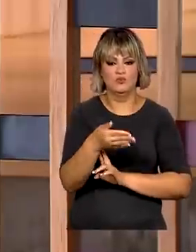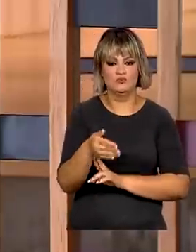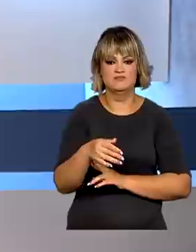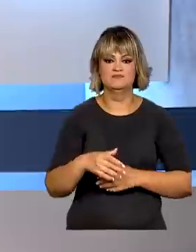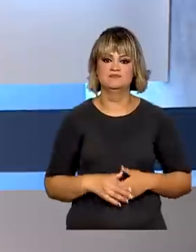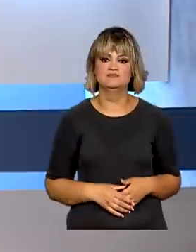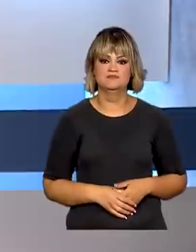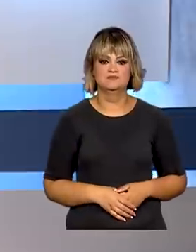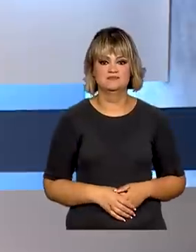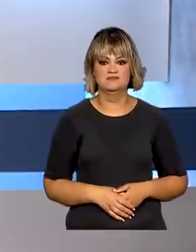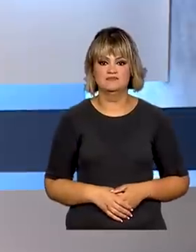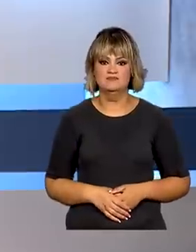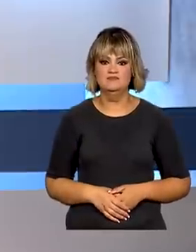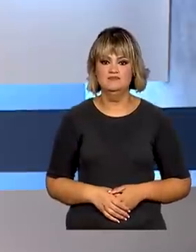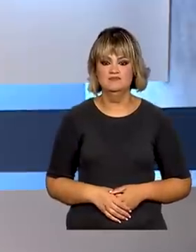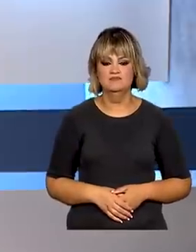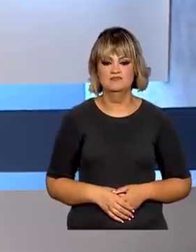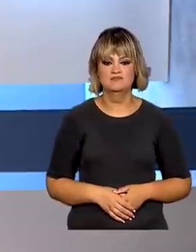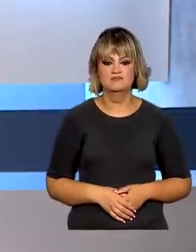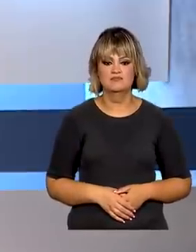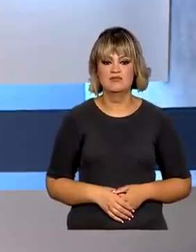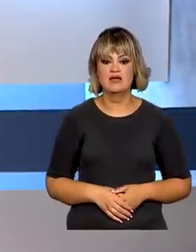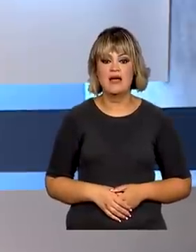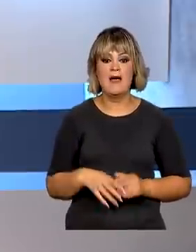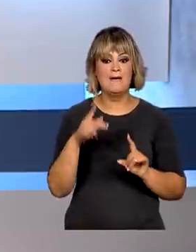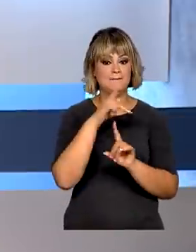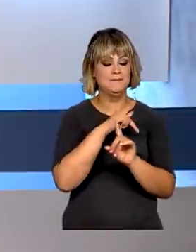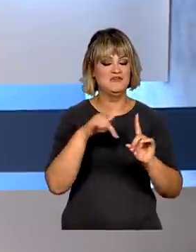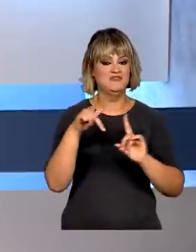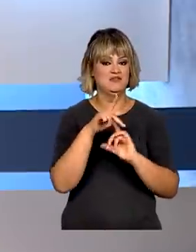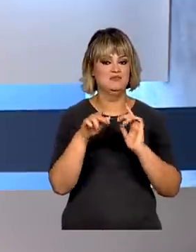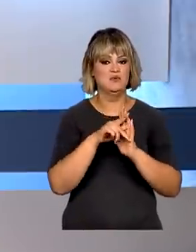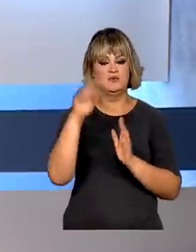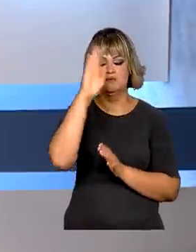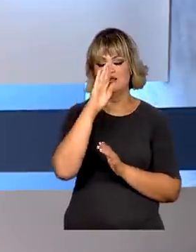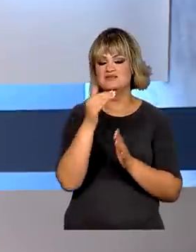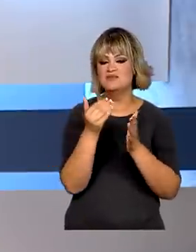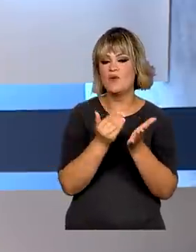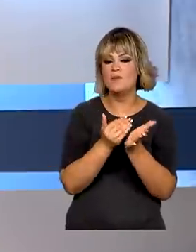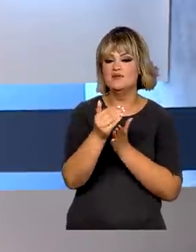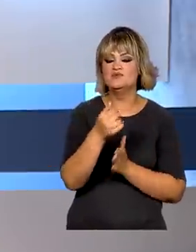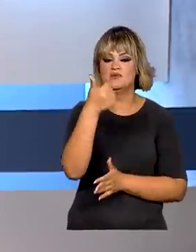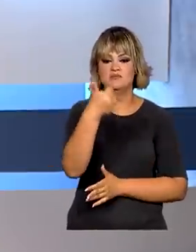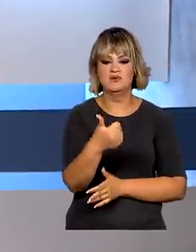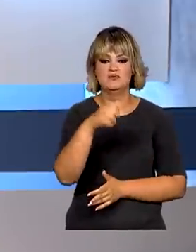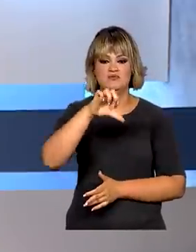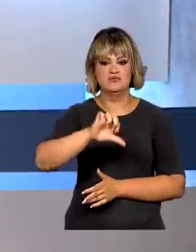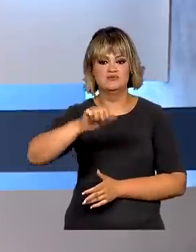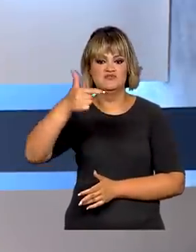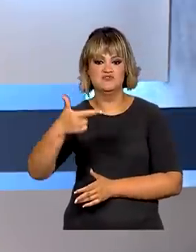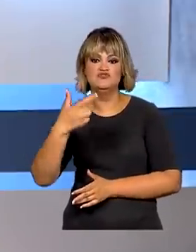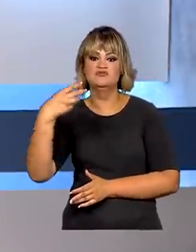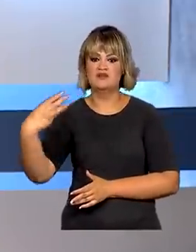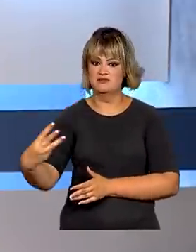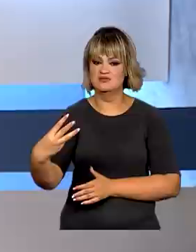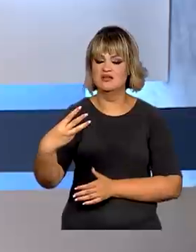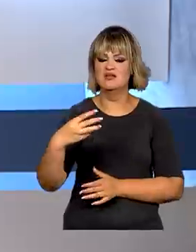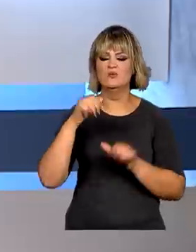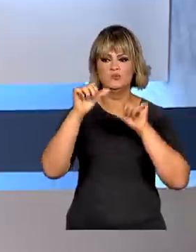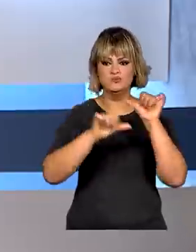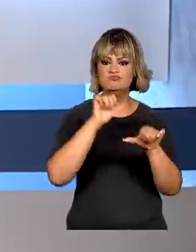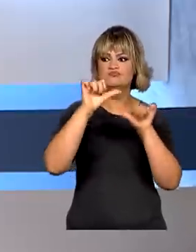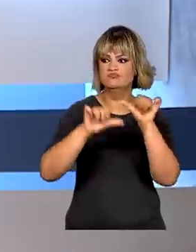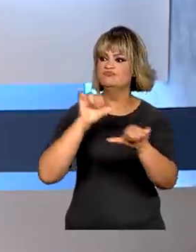O sistema previdenciário brasileiro nasceu em 1923 e muitas